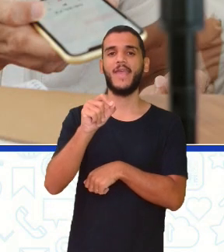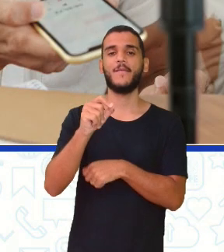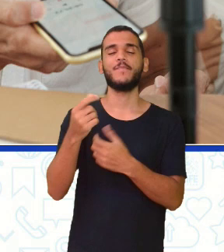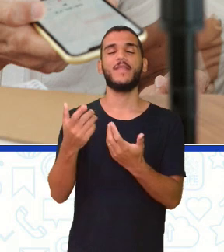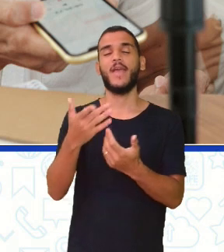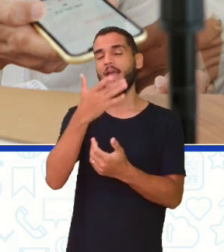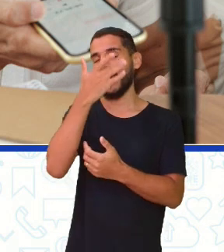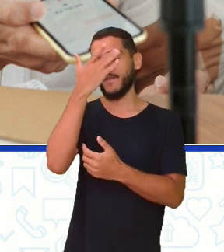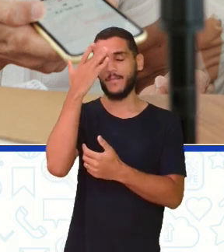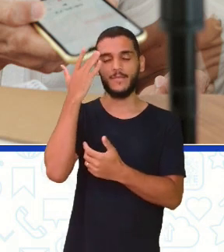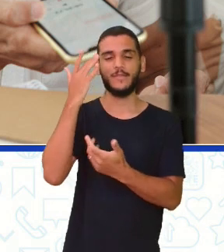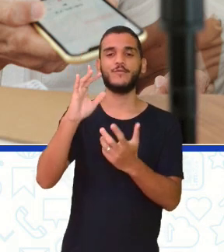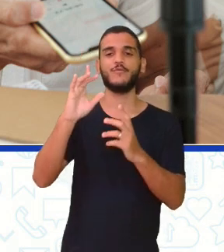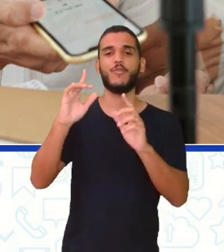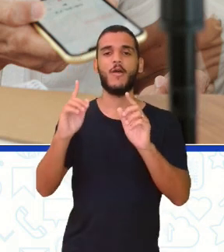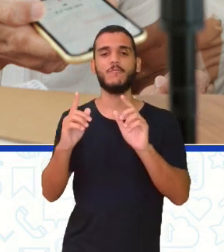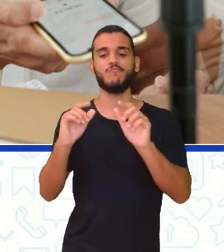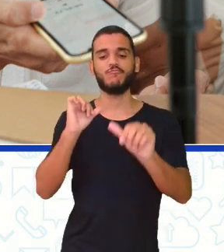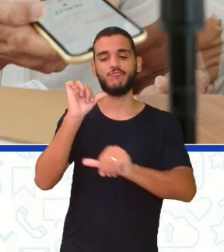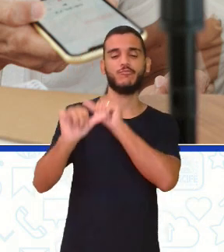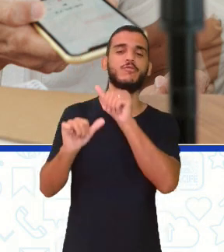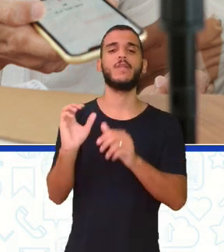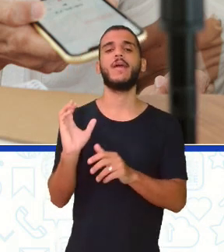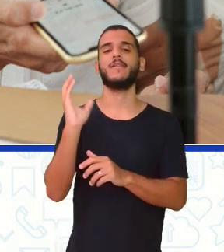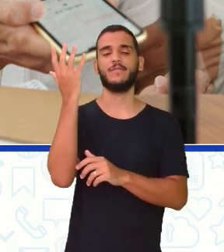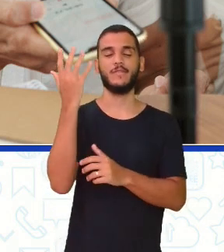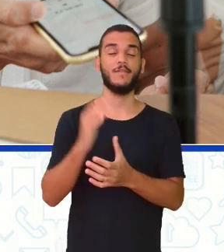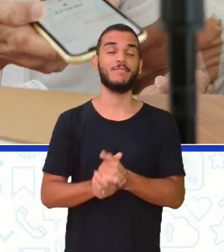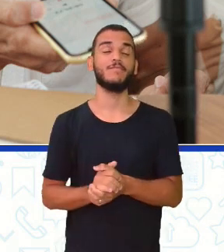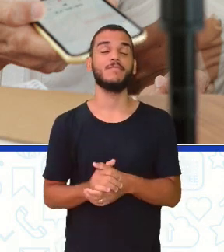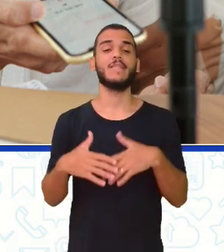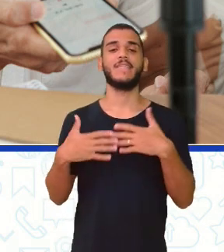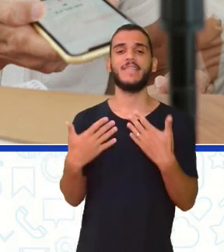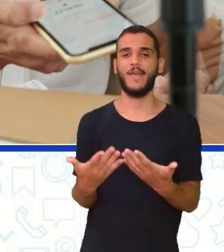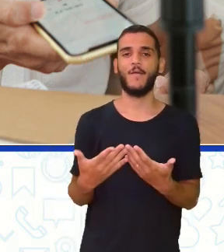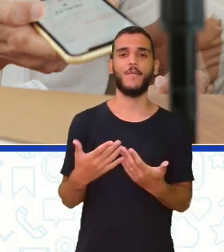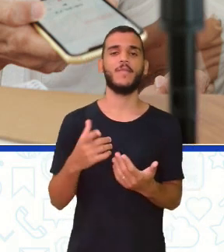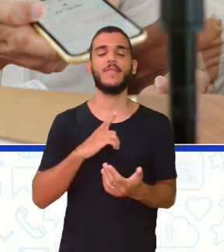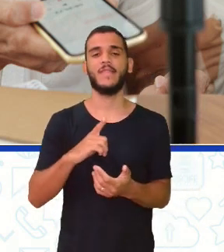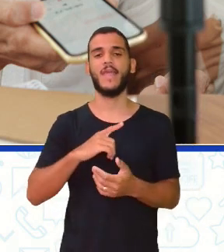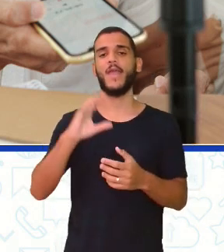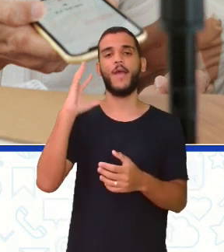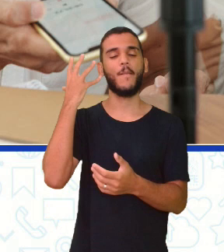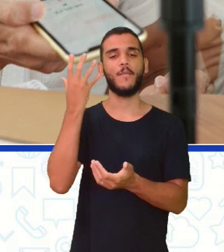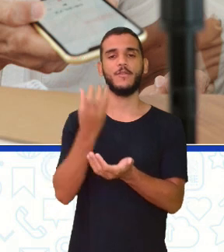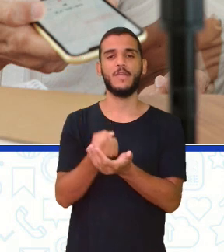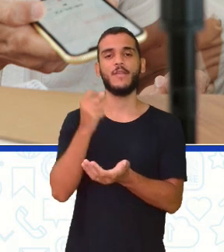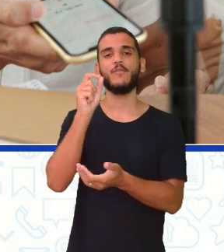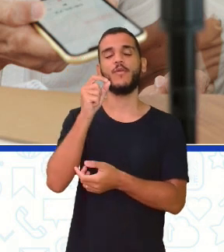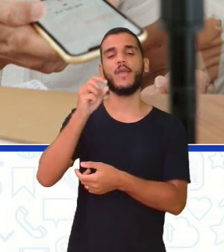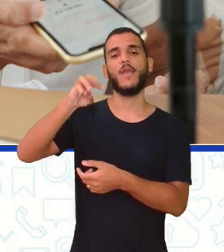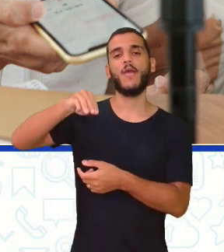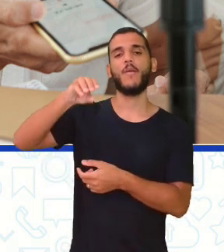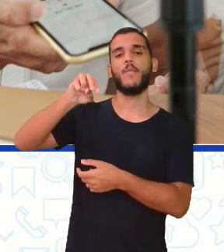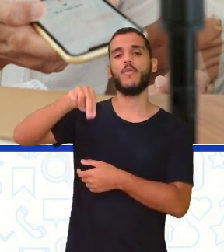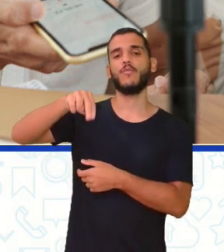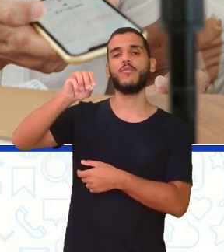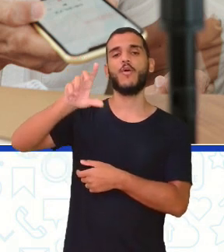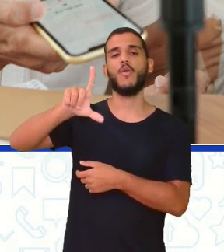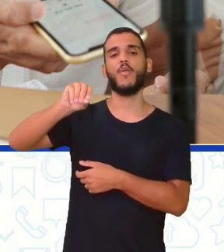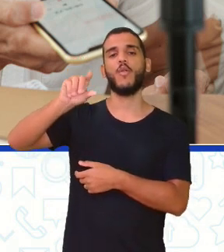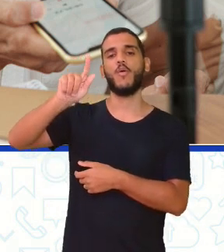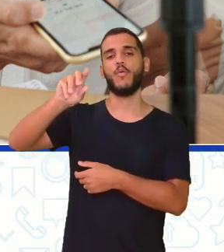podcasts de monólogo, que é basicamente uma pessoa só, comentando e falando o episódio